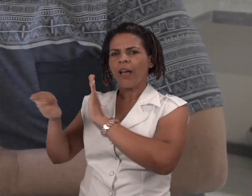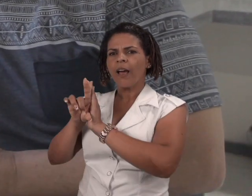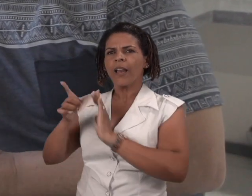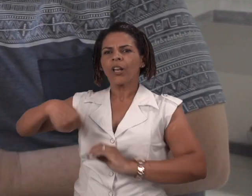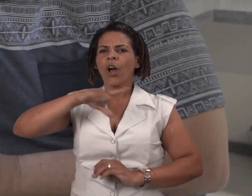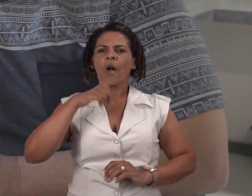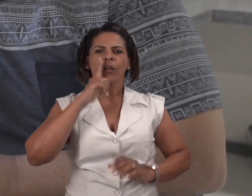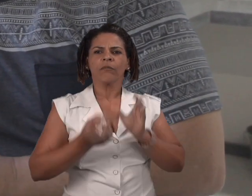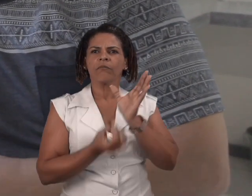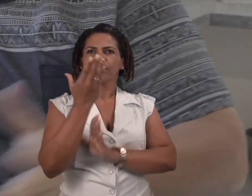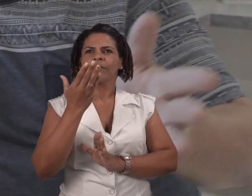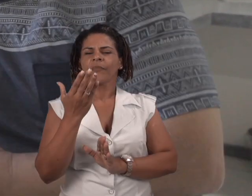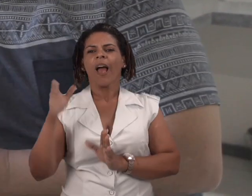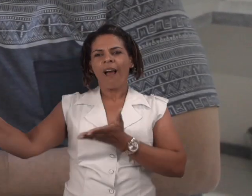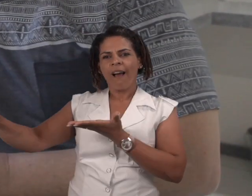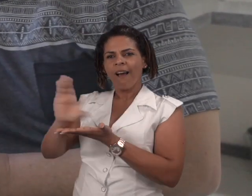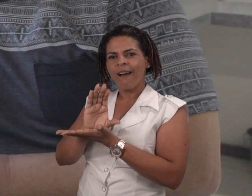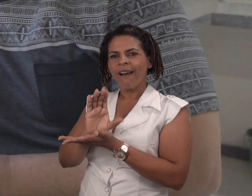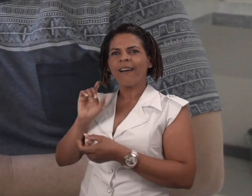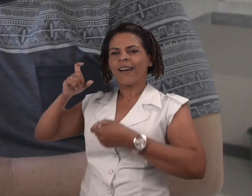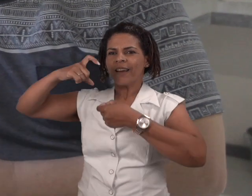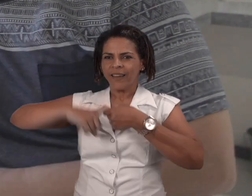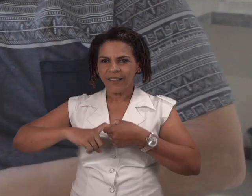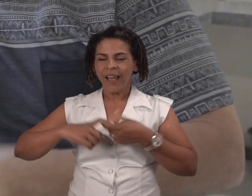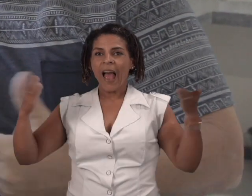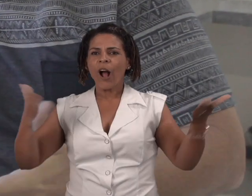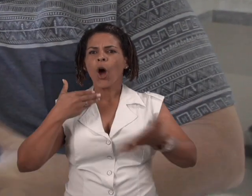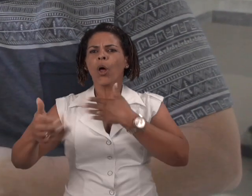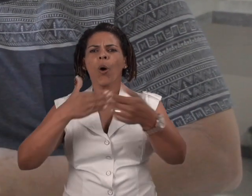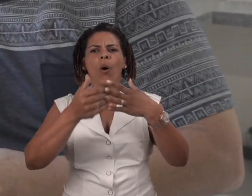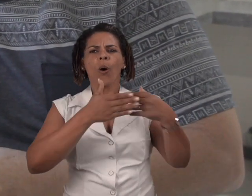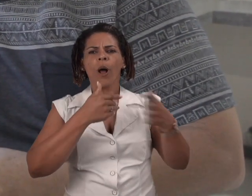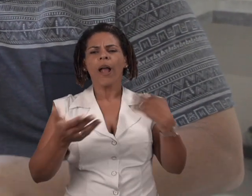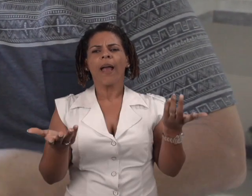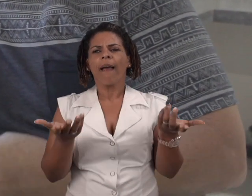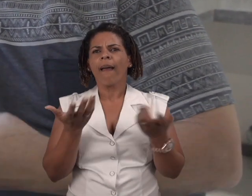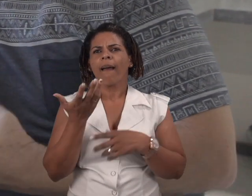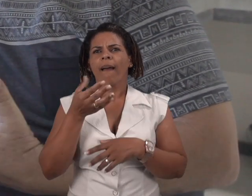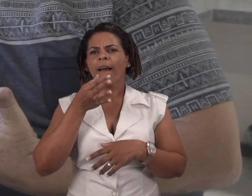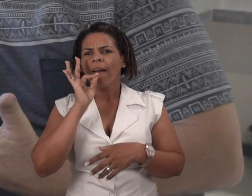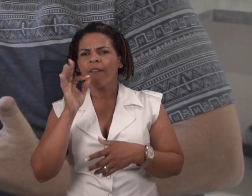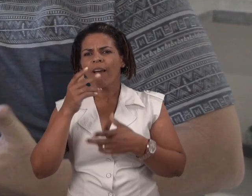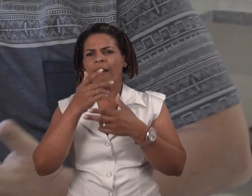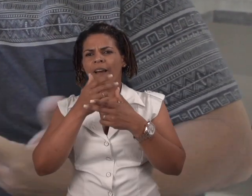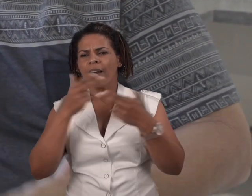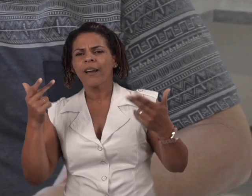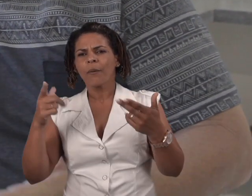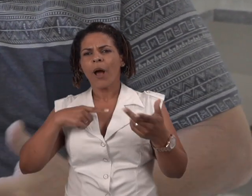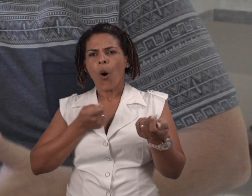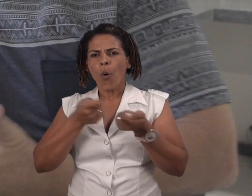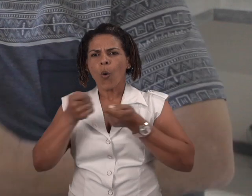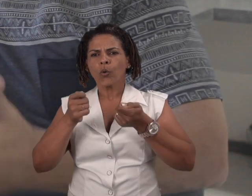as legislações, nós conseguimos o credenciamento. Ou seja, a partir de agora, qualquer produto que for